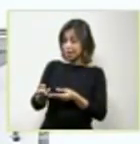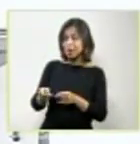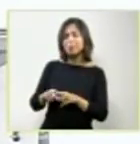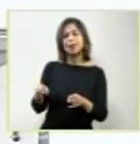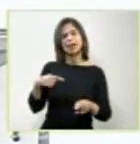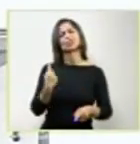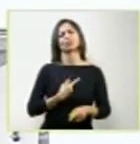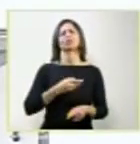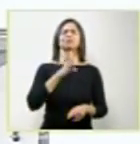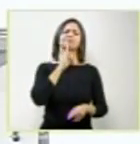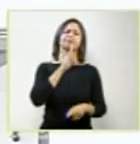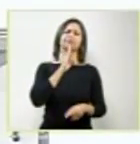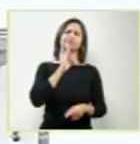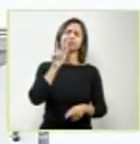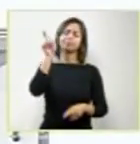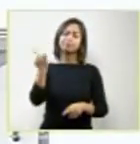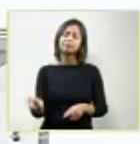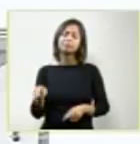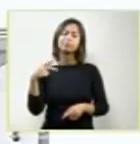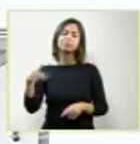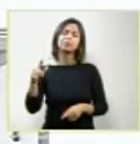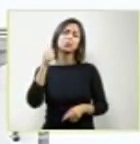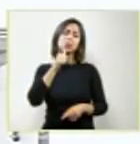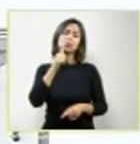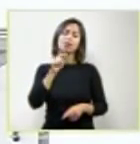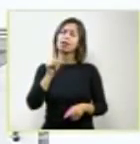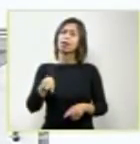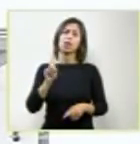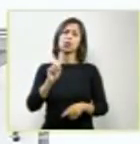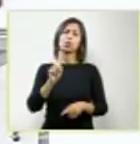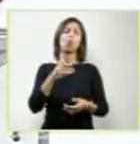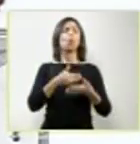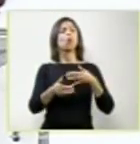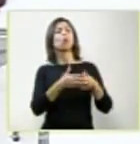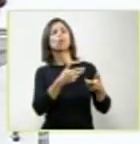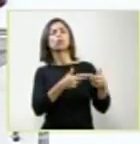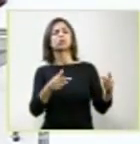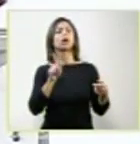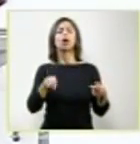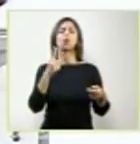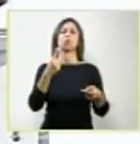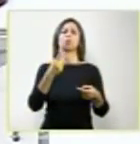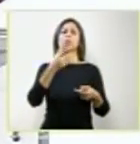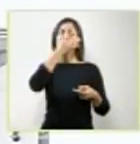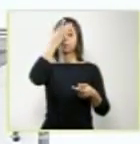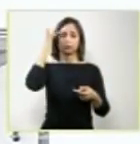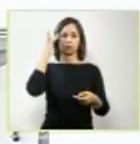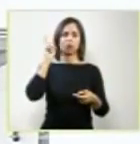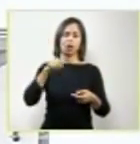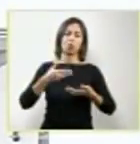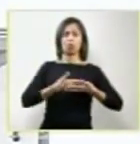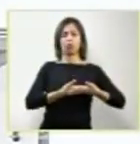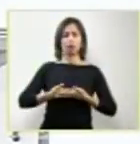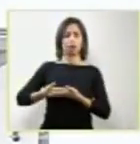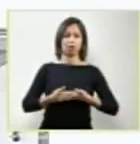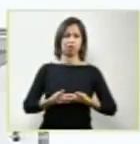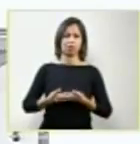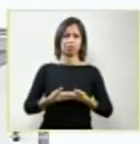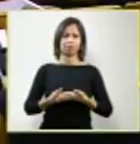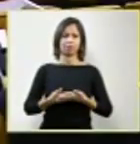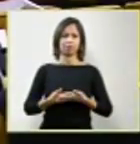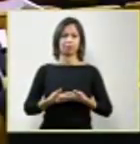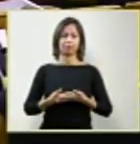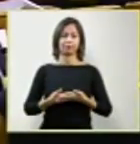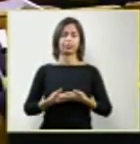perfeitamente que para aquela mãe é um filho, é um bebê. É um bebê. Compreendemos